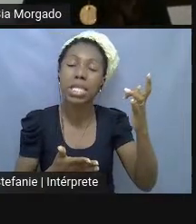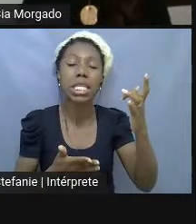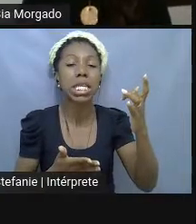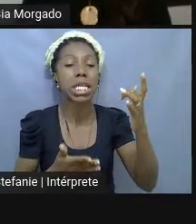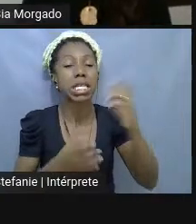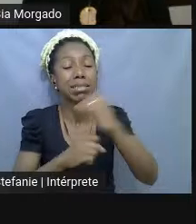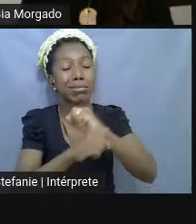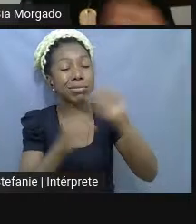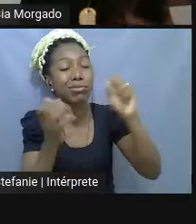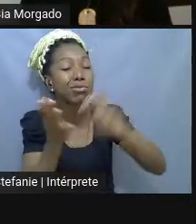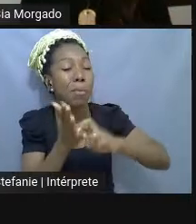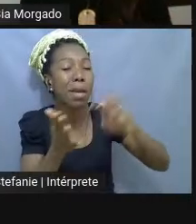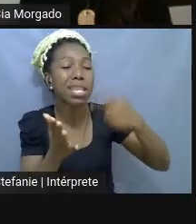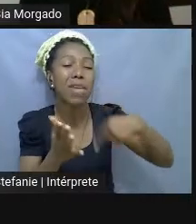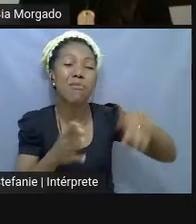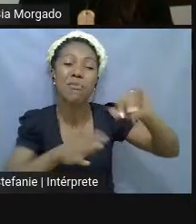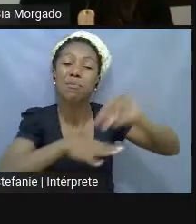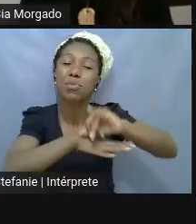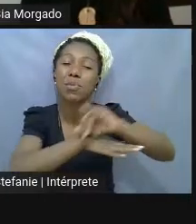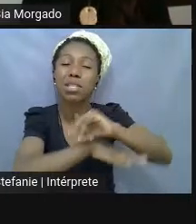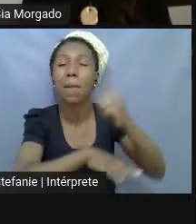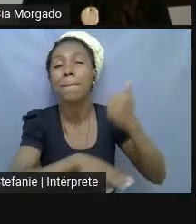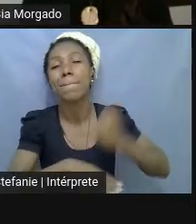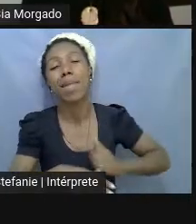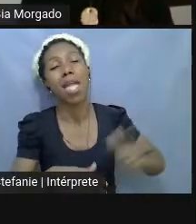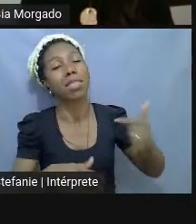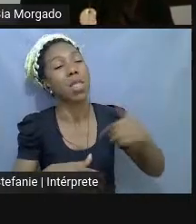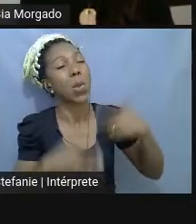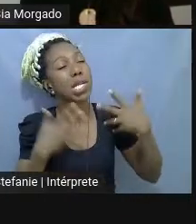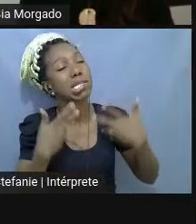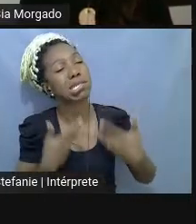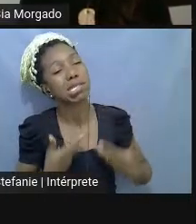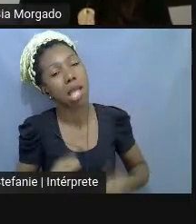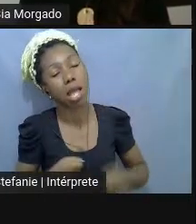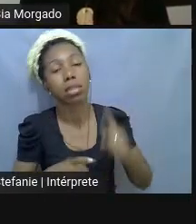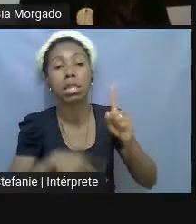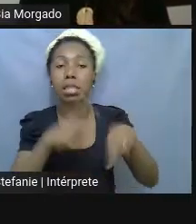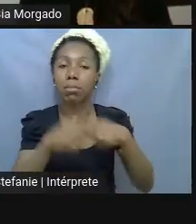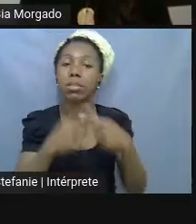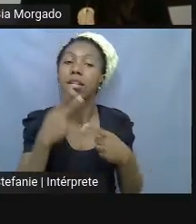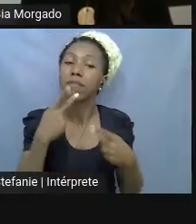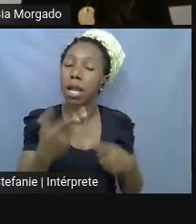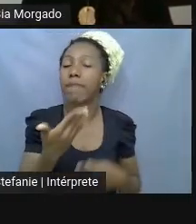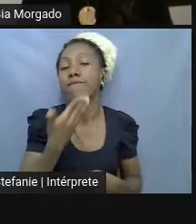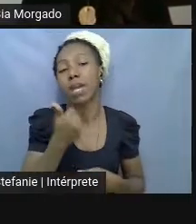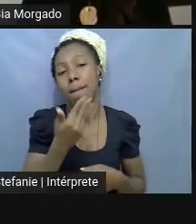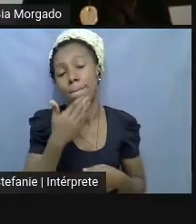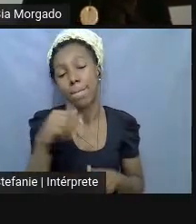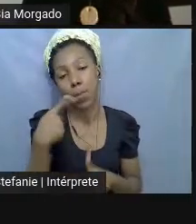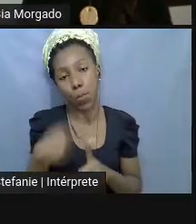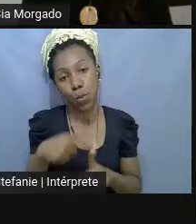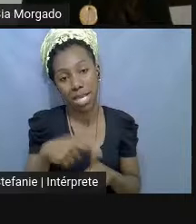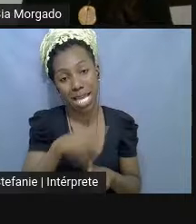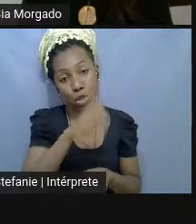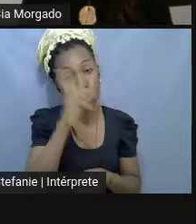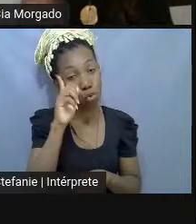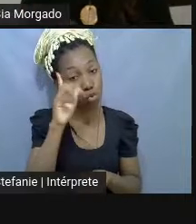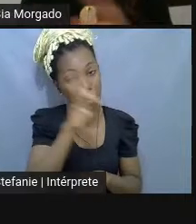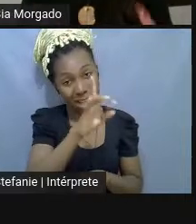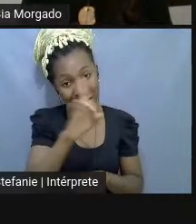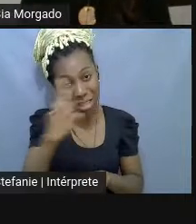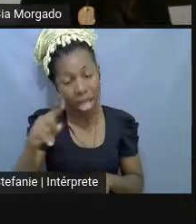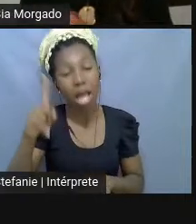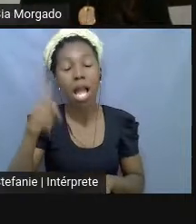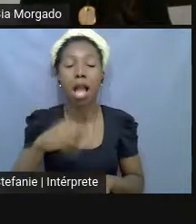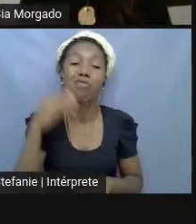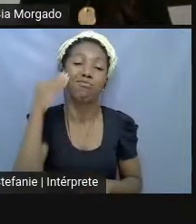Mas mesmo cansado, ele falava que valia a pena. No outro trecho da carta ele fala, porque a cada dia é uma experiência diferente. Isso me